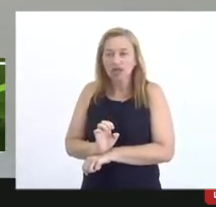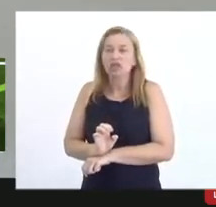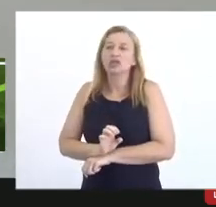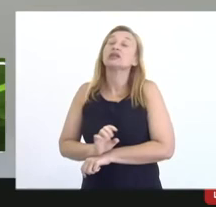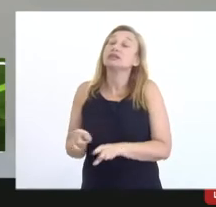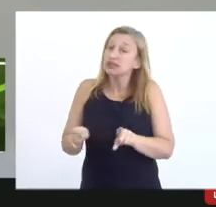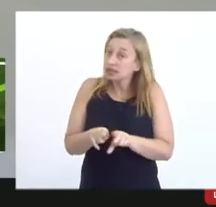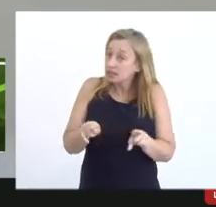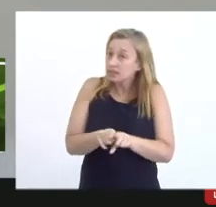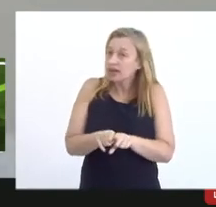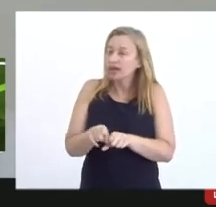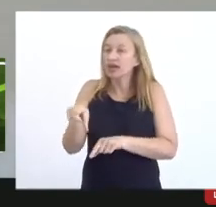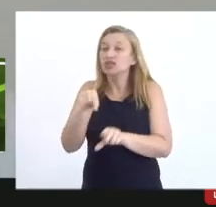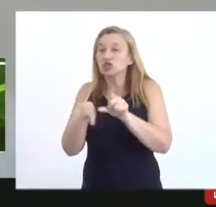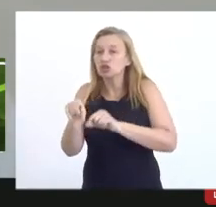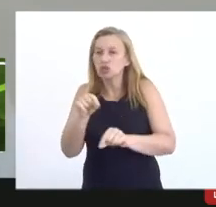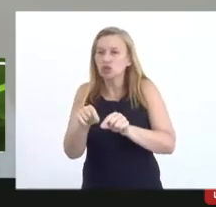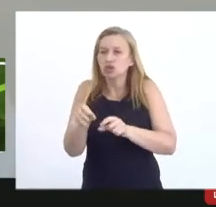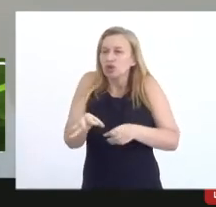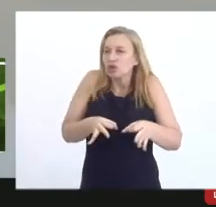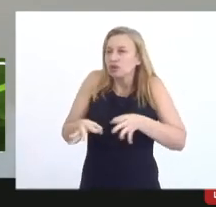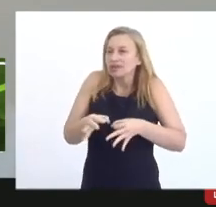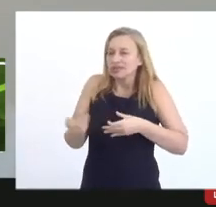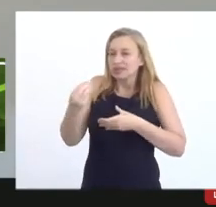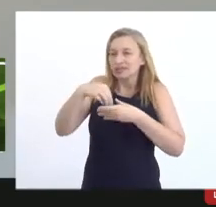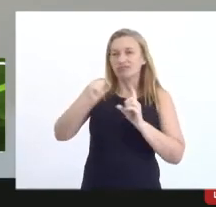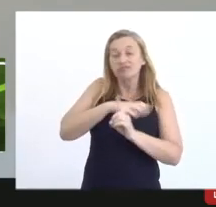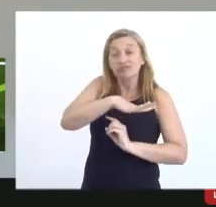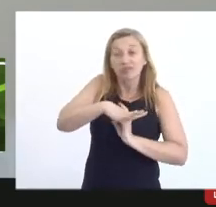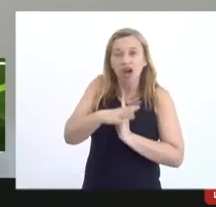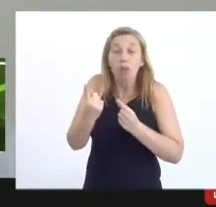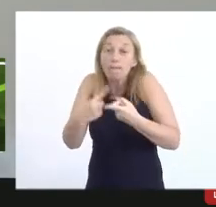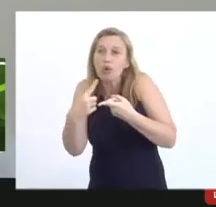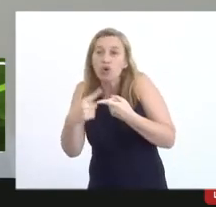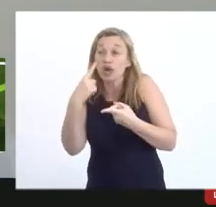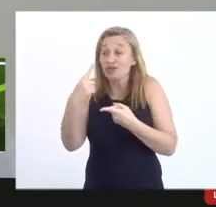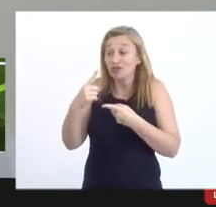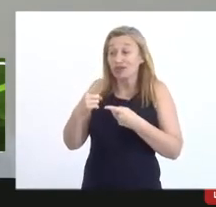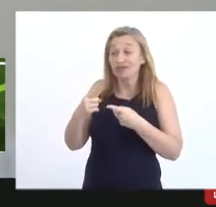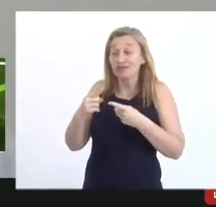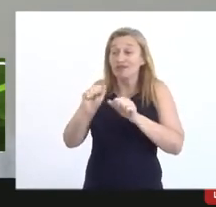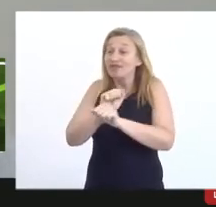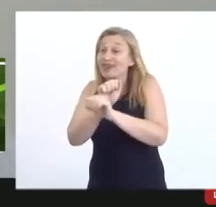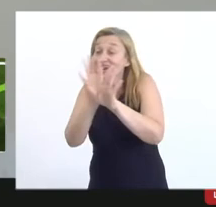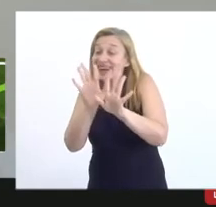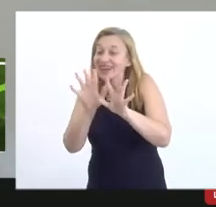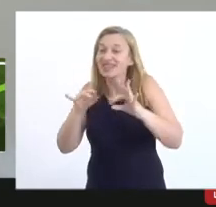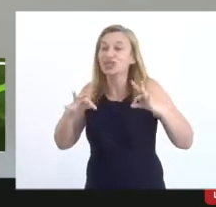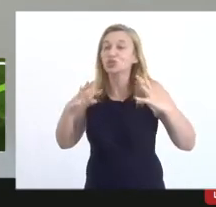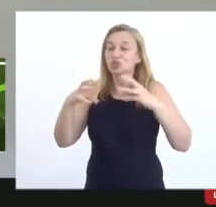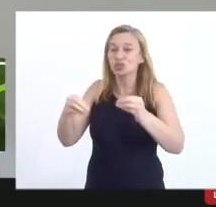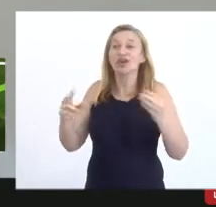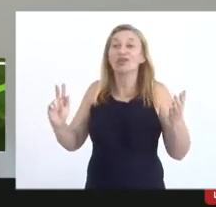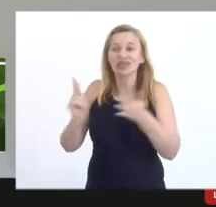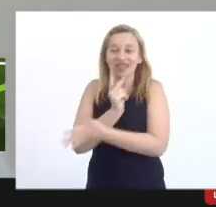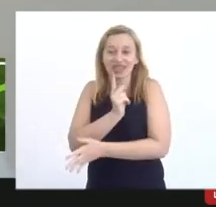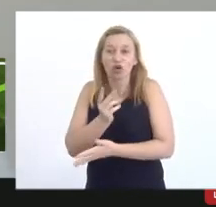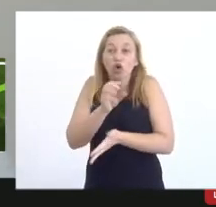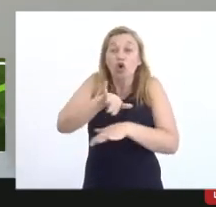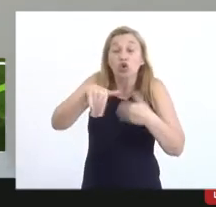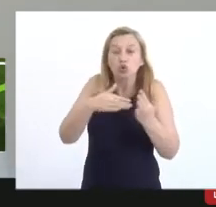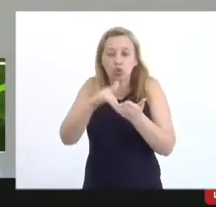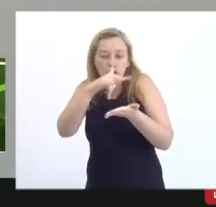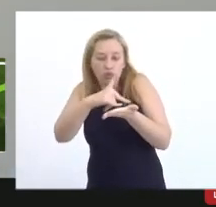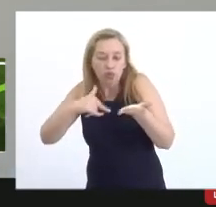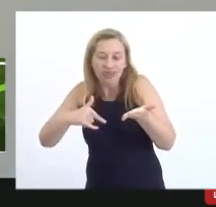e vai ter a seleção dos organismos da sociedade porque eles vão ter acesso a pressão de contas inteira toda a documentação